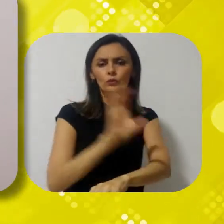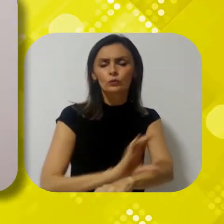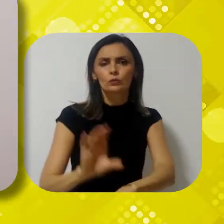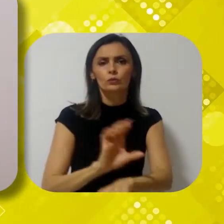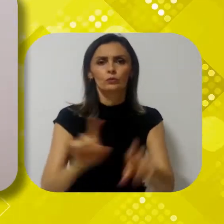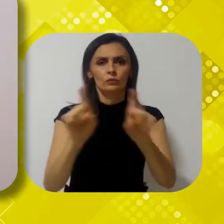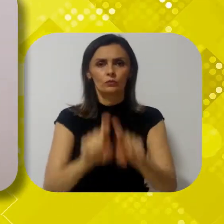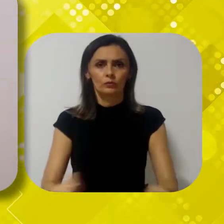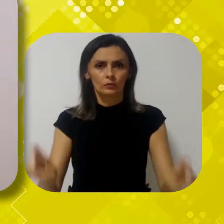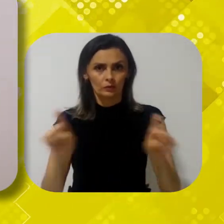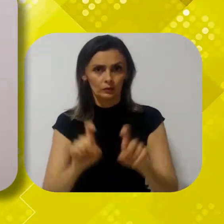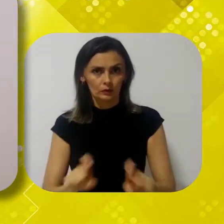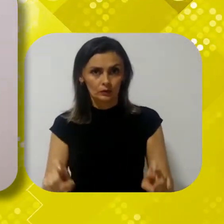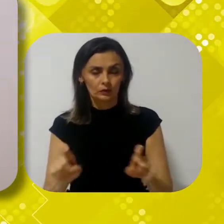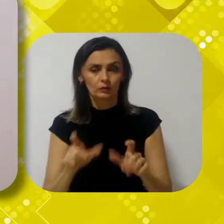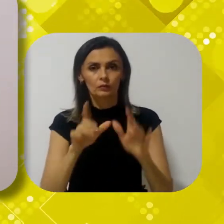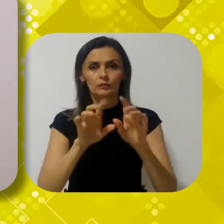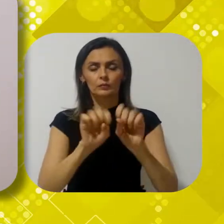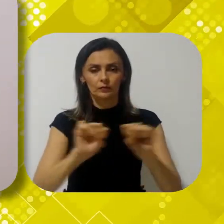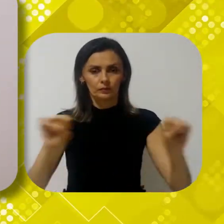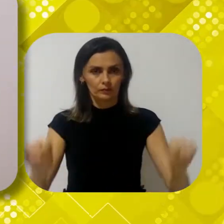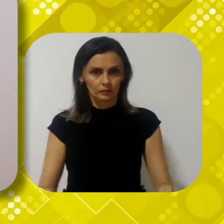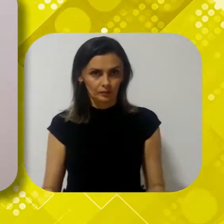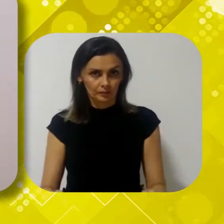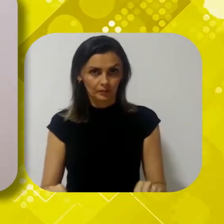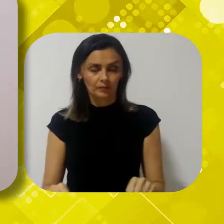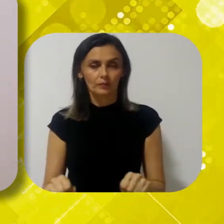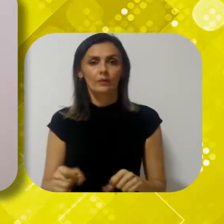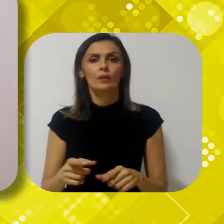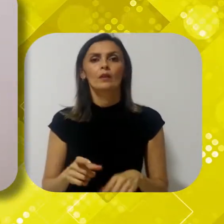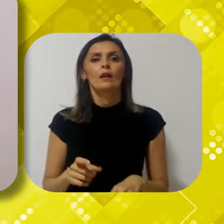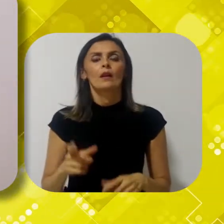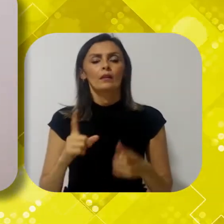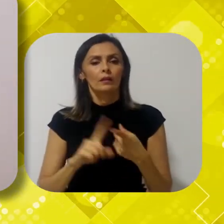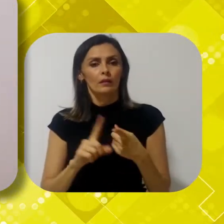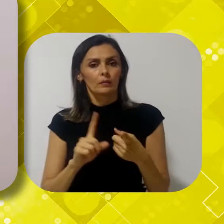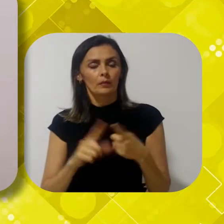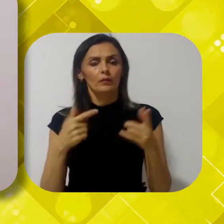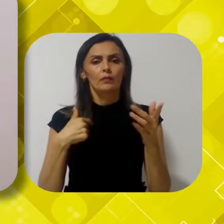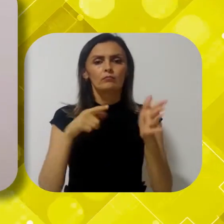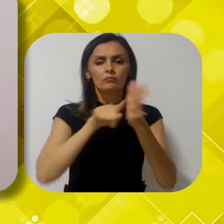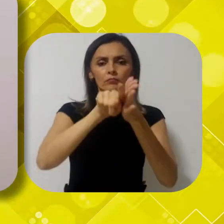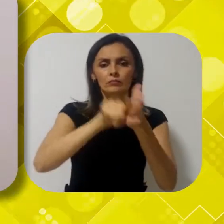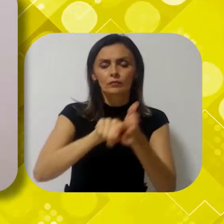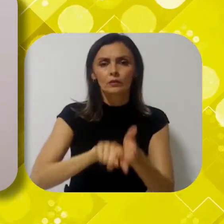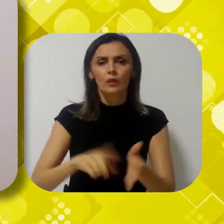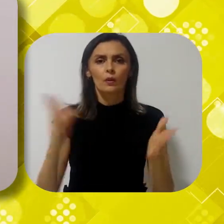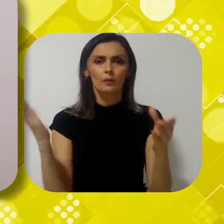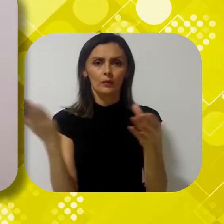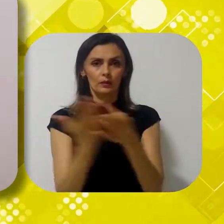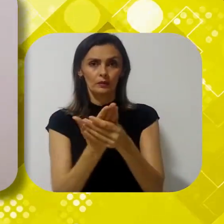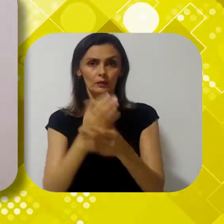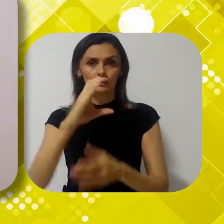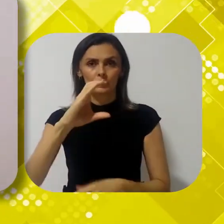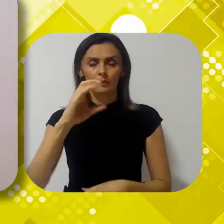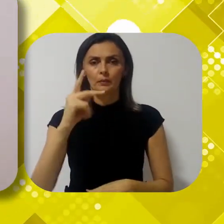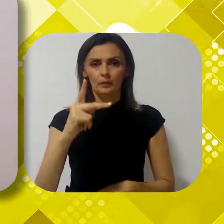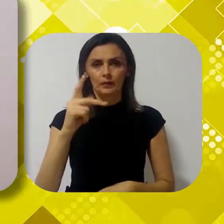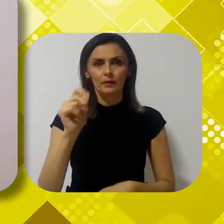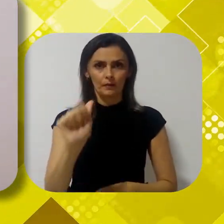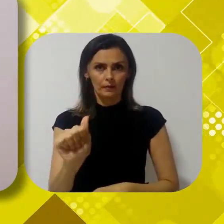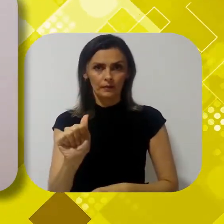dos cursos do sistema digital e acompanhar a tramitação dos processos administrativos do CPA.